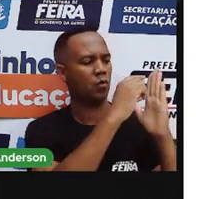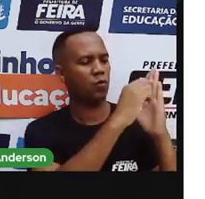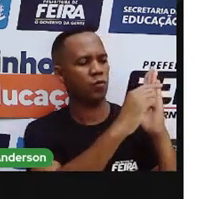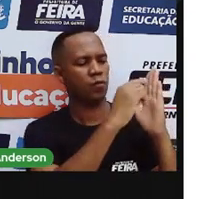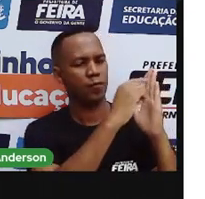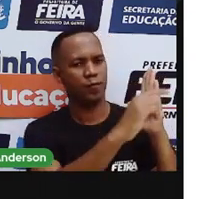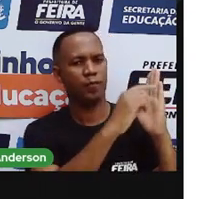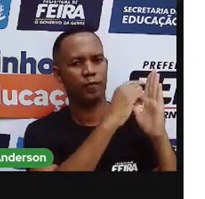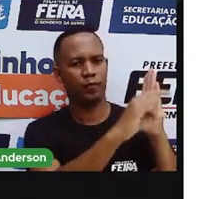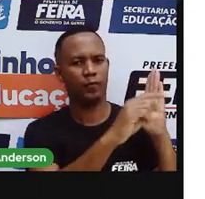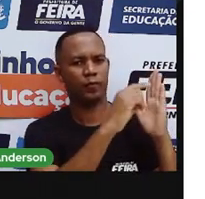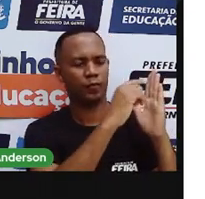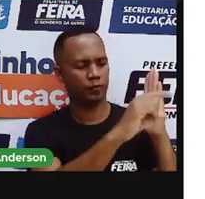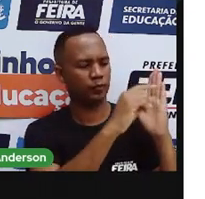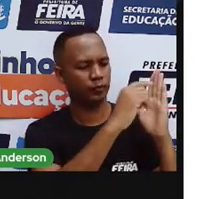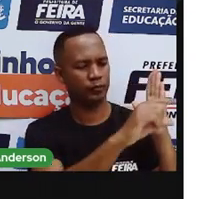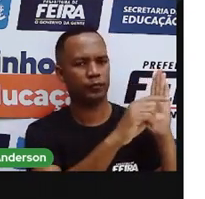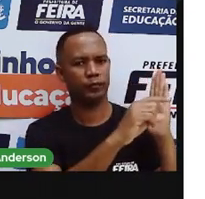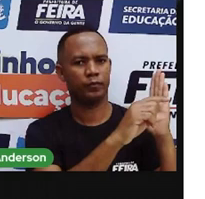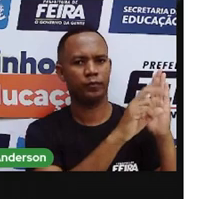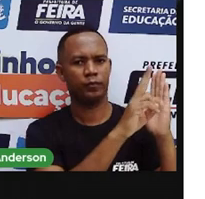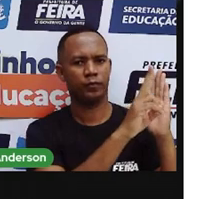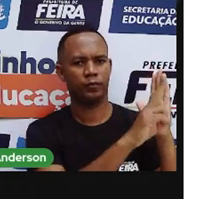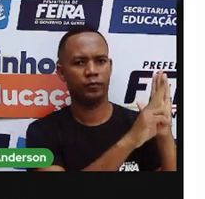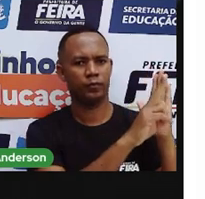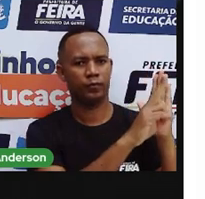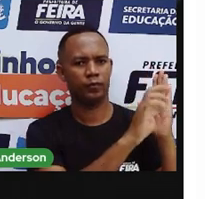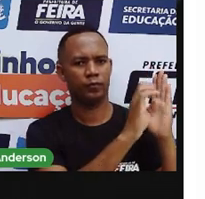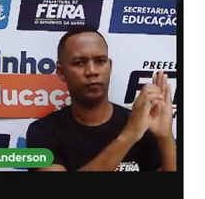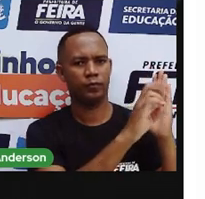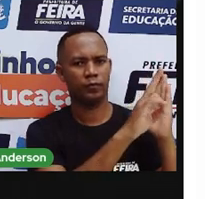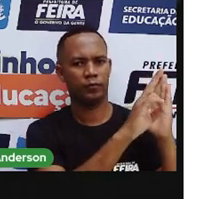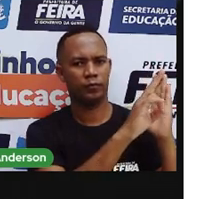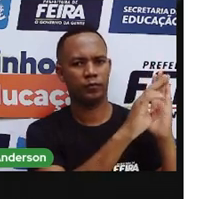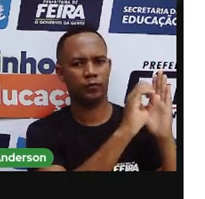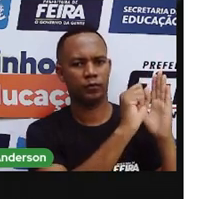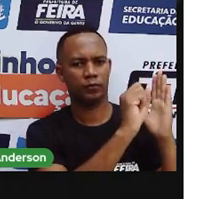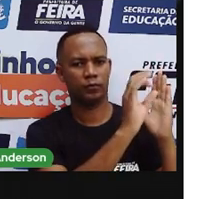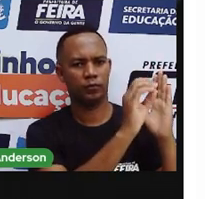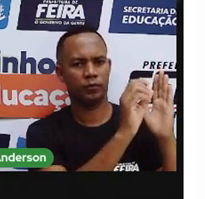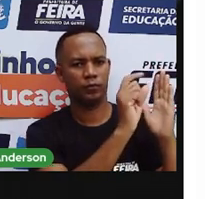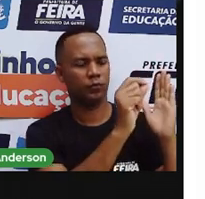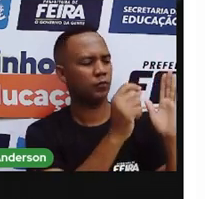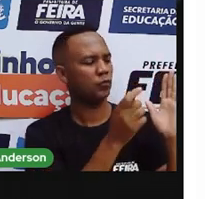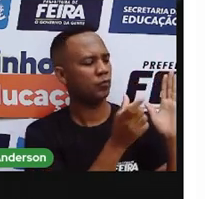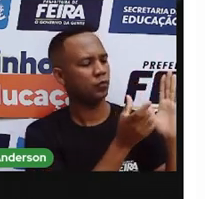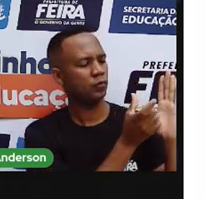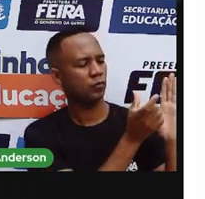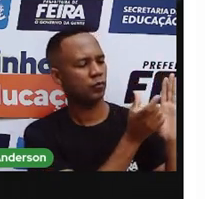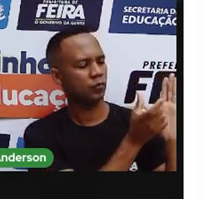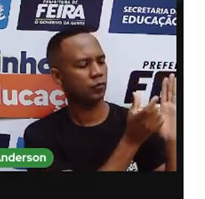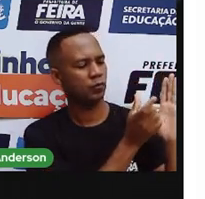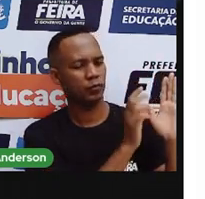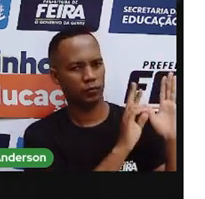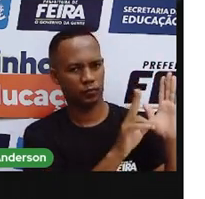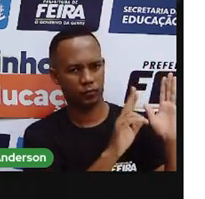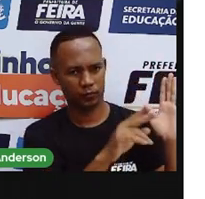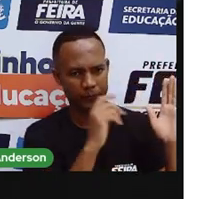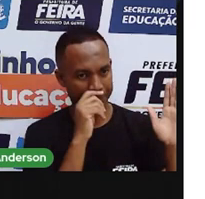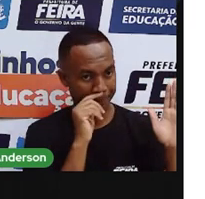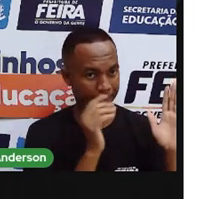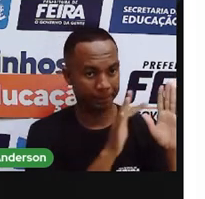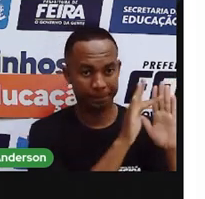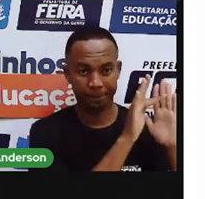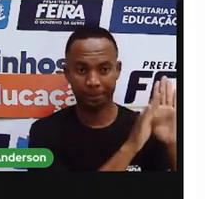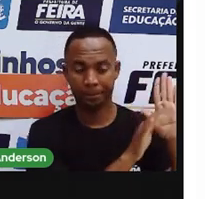linhazinha dessa aí, tá vendo? Do poema. Estrofe é o quê? O agrupamento de versos. Aí